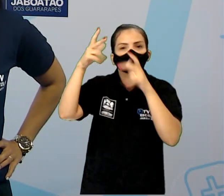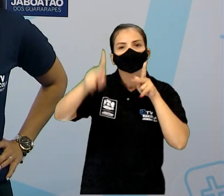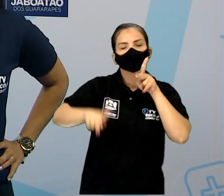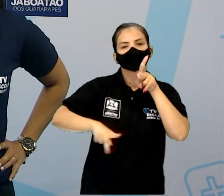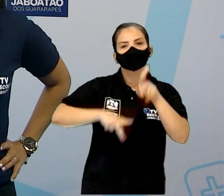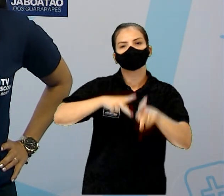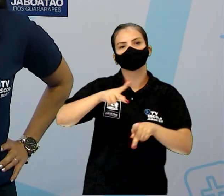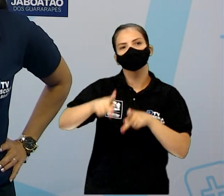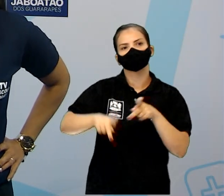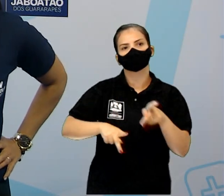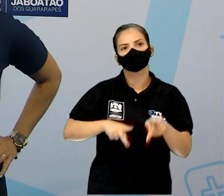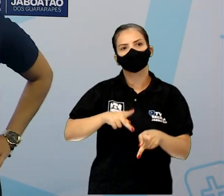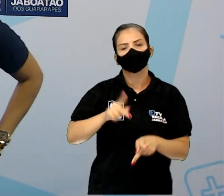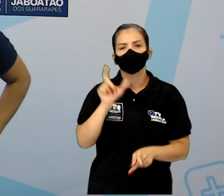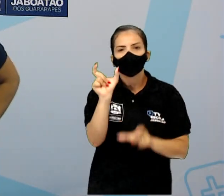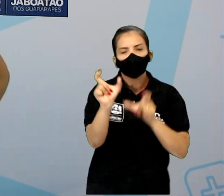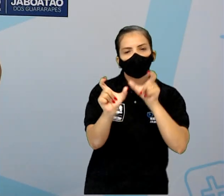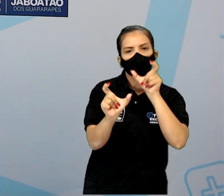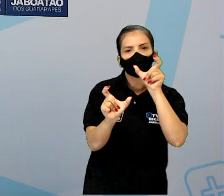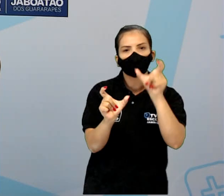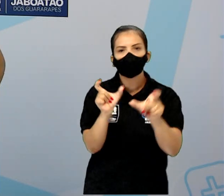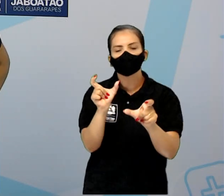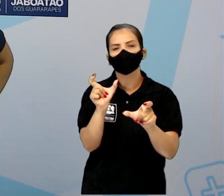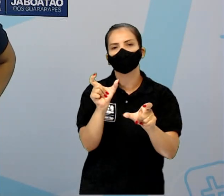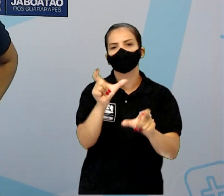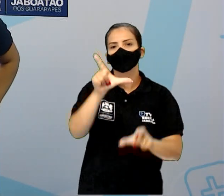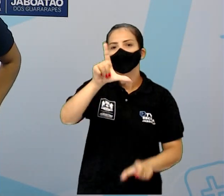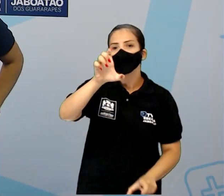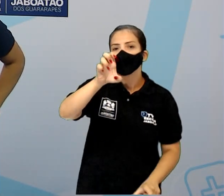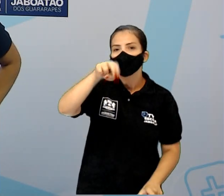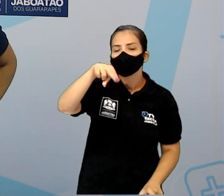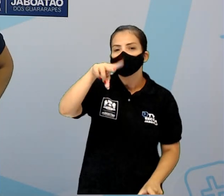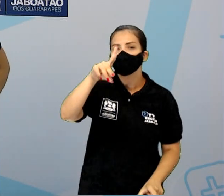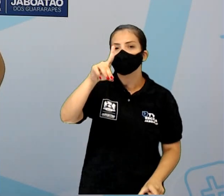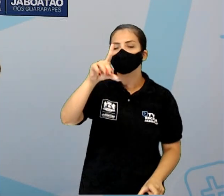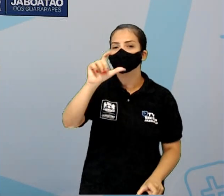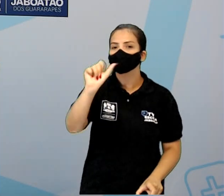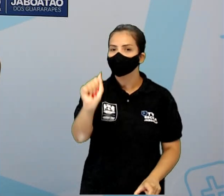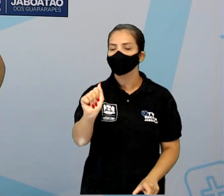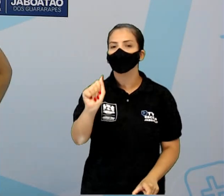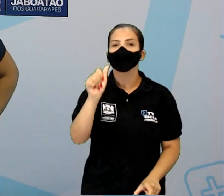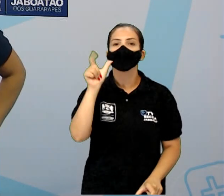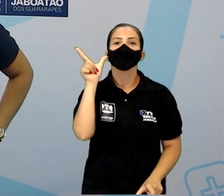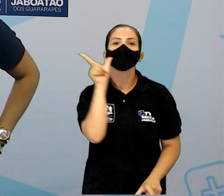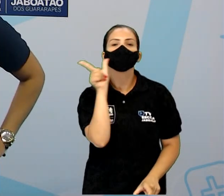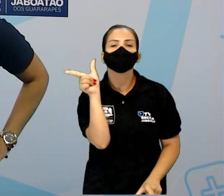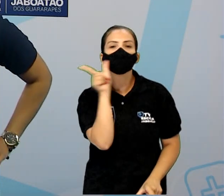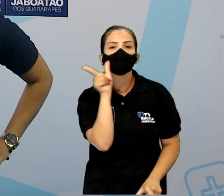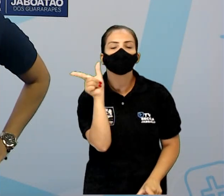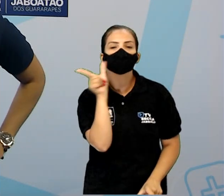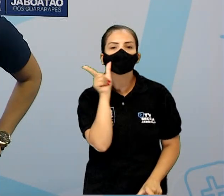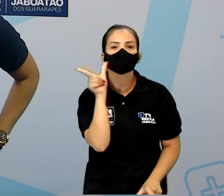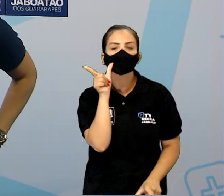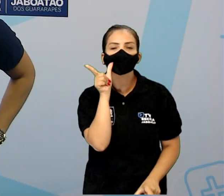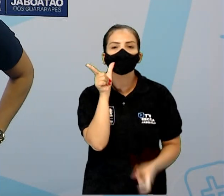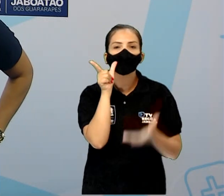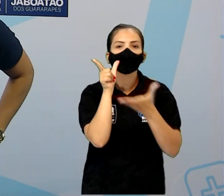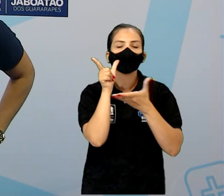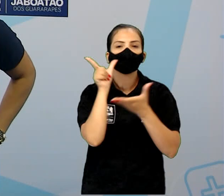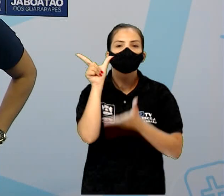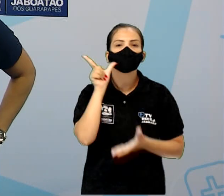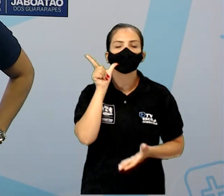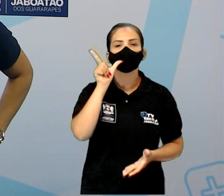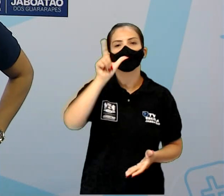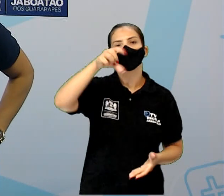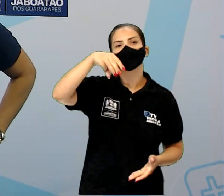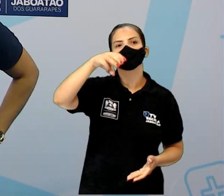A etimologia da palavra lenda vem do latim medieval, que quer dizer aquilo que deve ser lido.